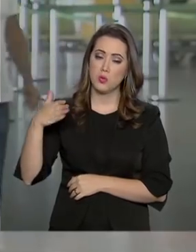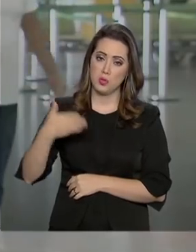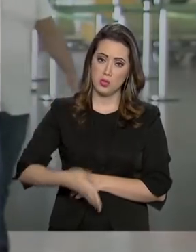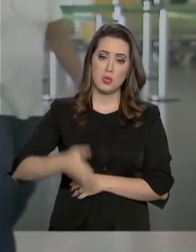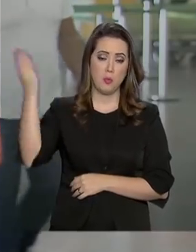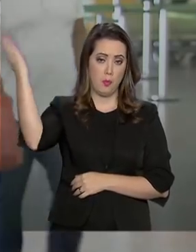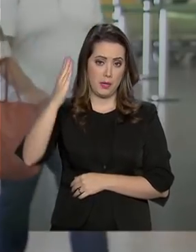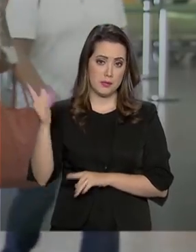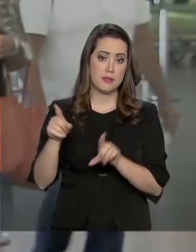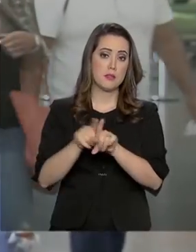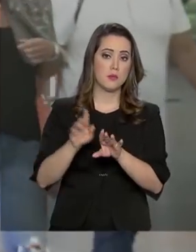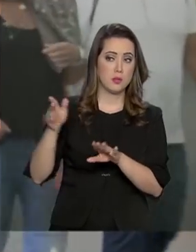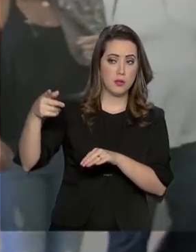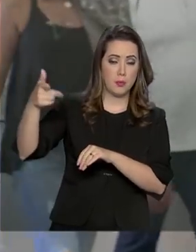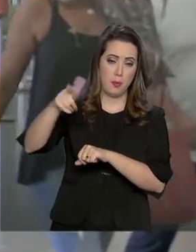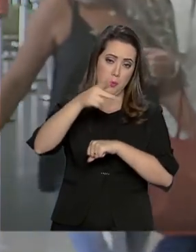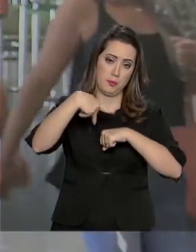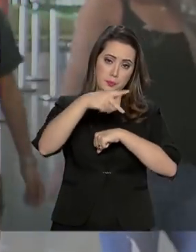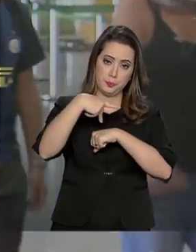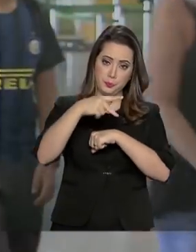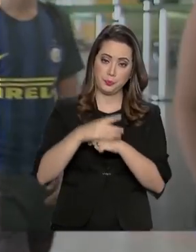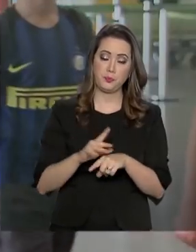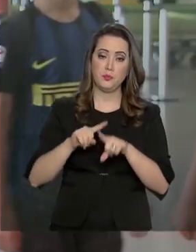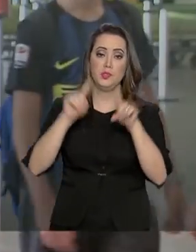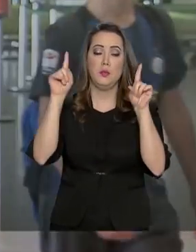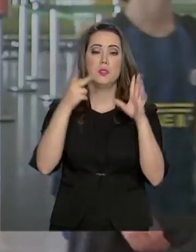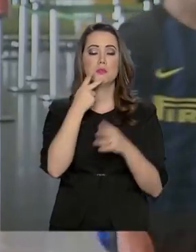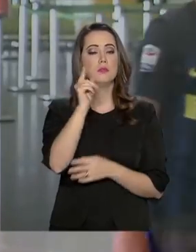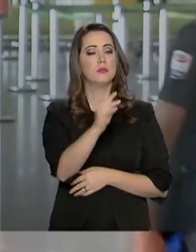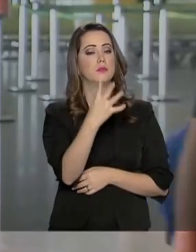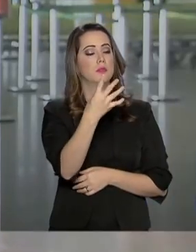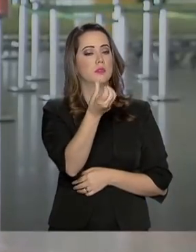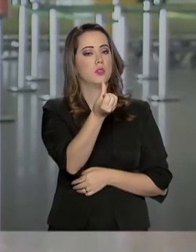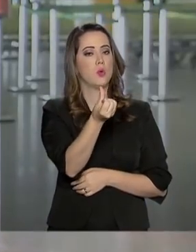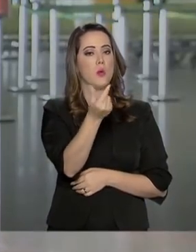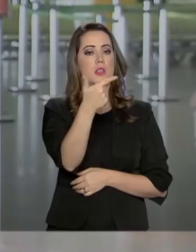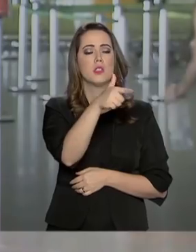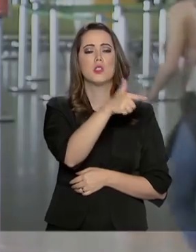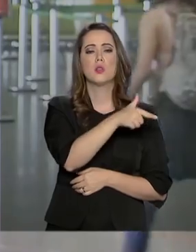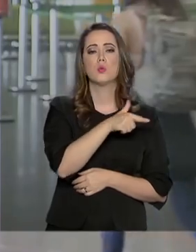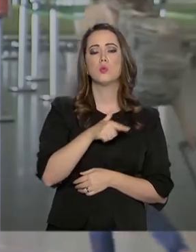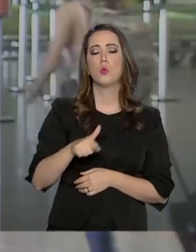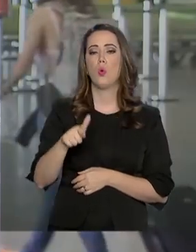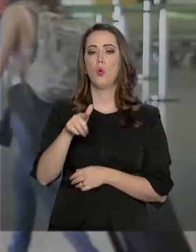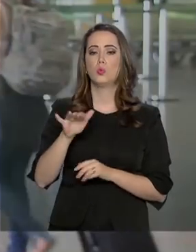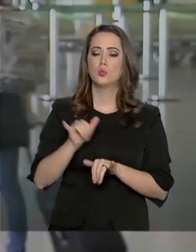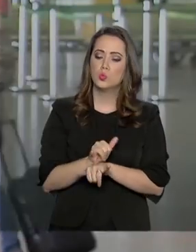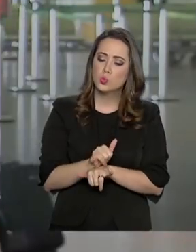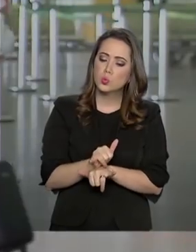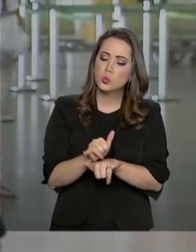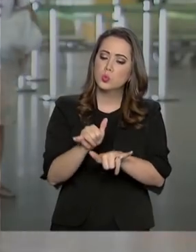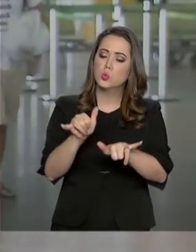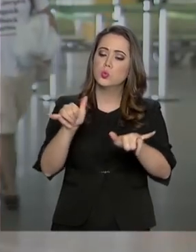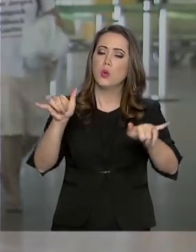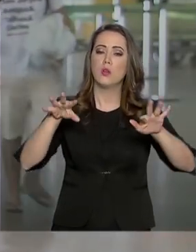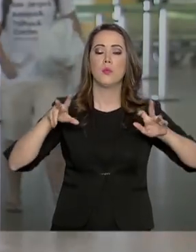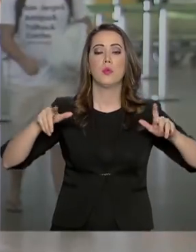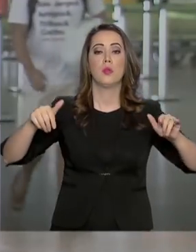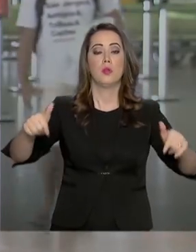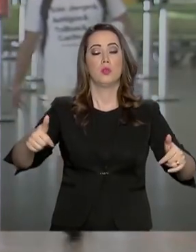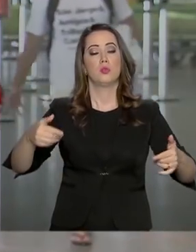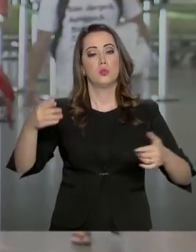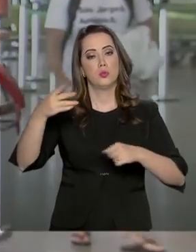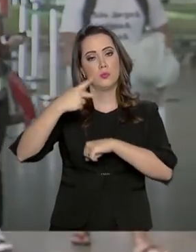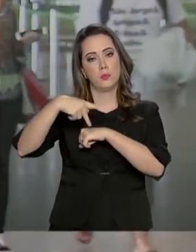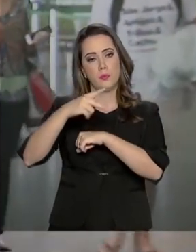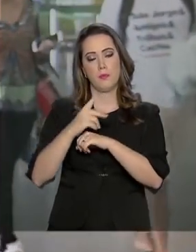nacionais e internacionais. Já os 46 aeroportos administrados pela Infraero em todo o país devem